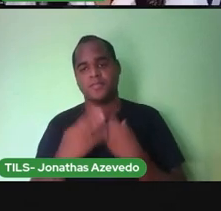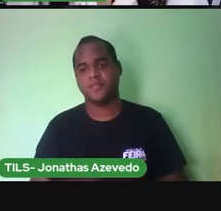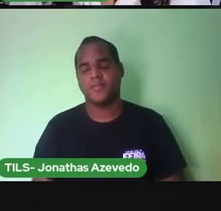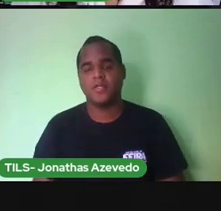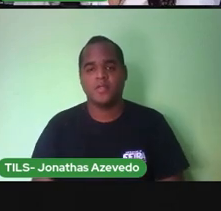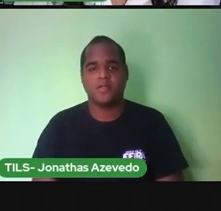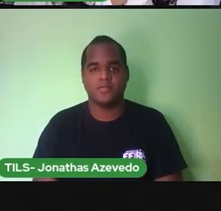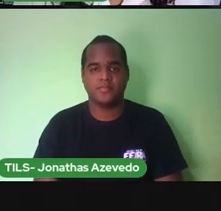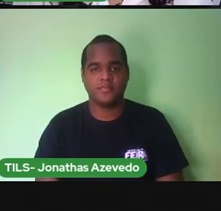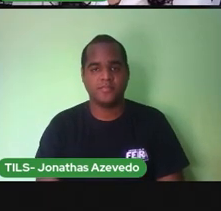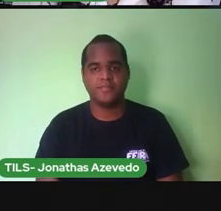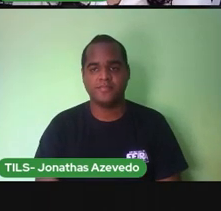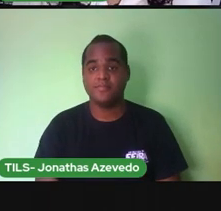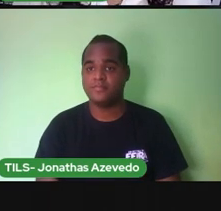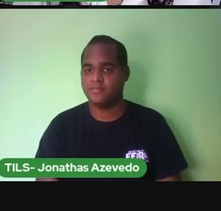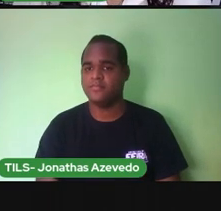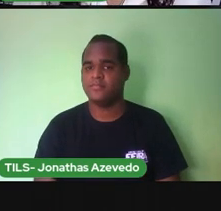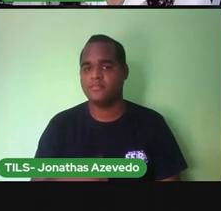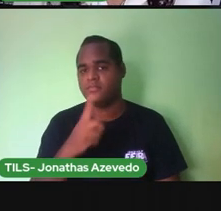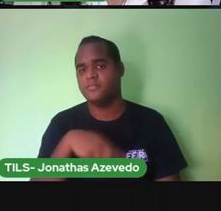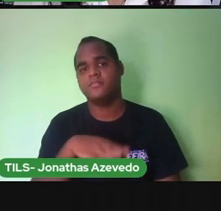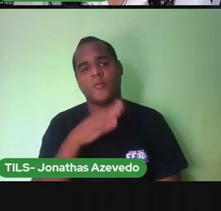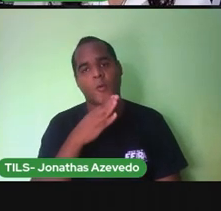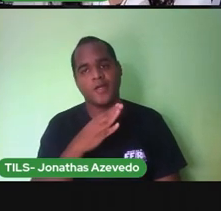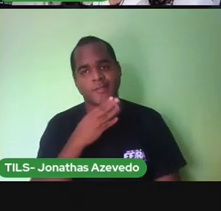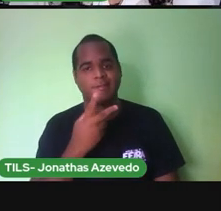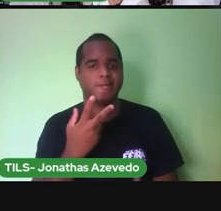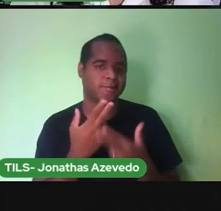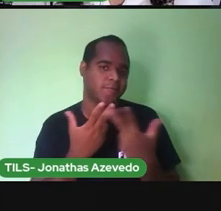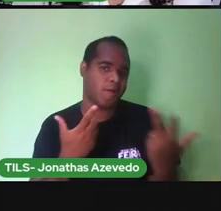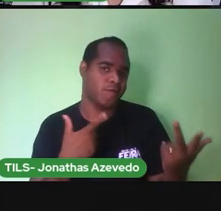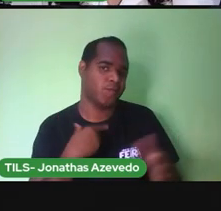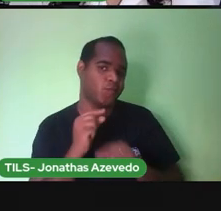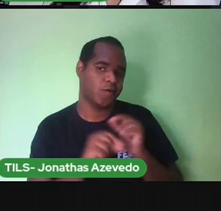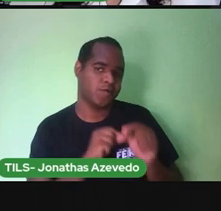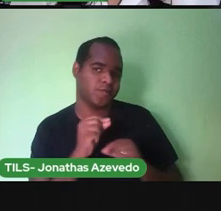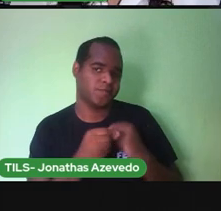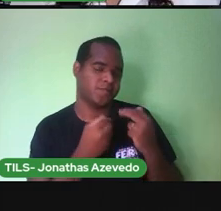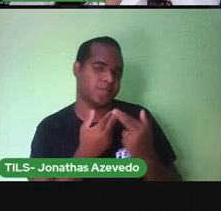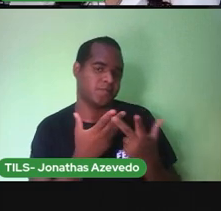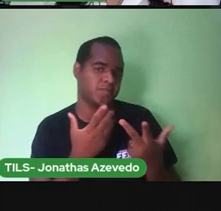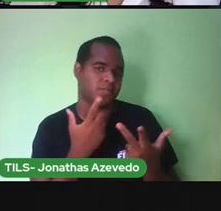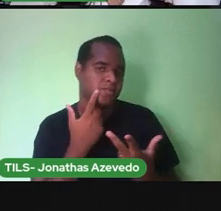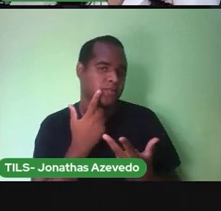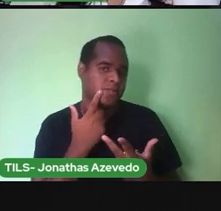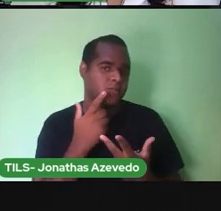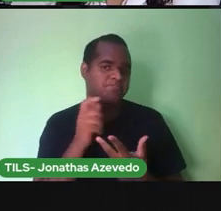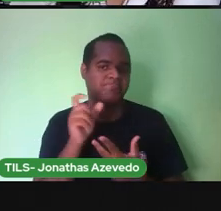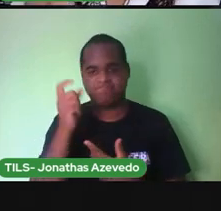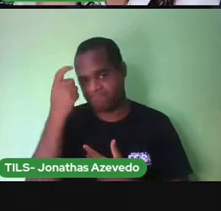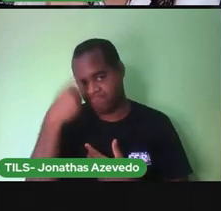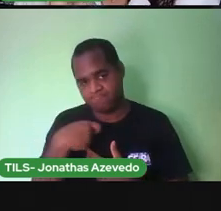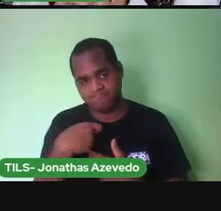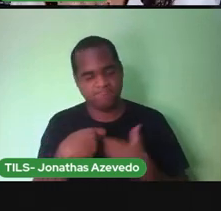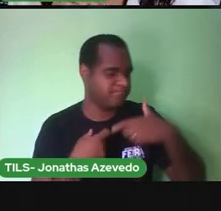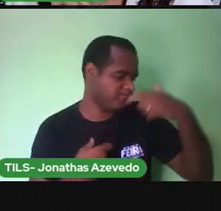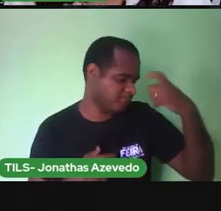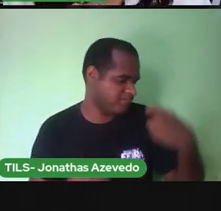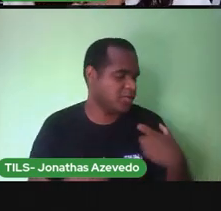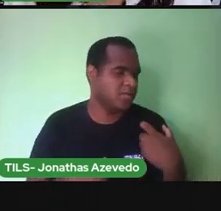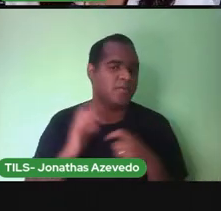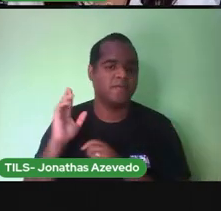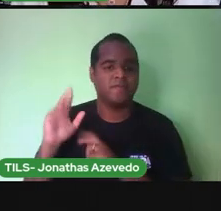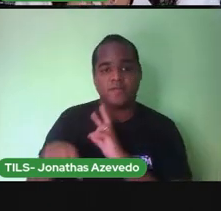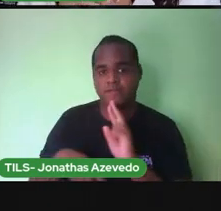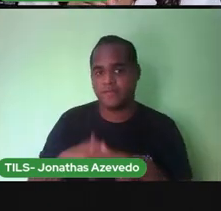Quando conhecemos os nossos documentos de identificação, podemos perceber as nossas individualidades. Até